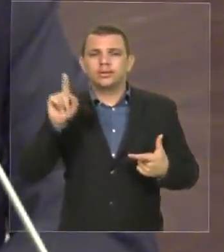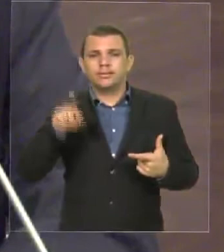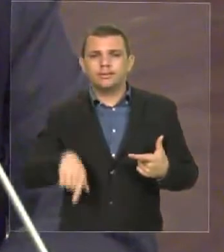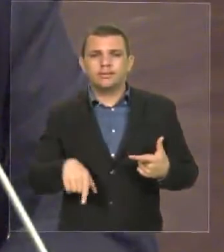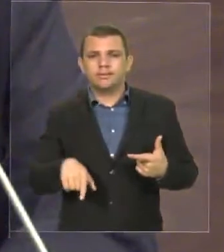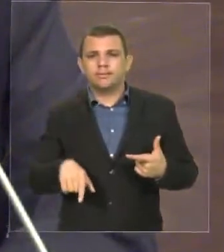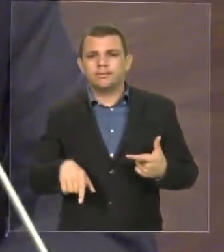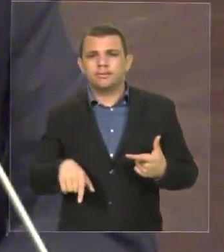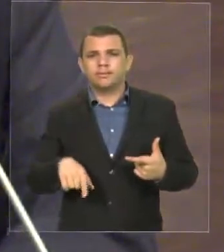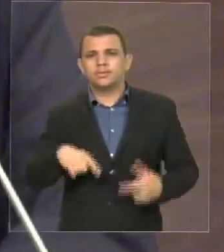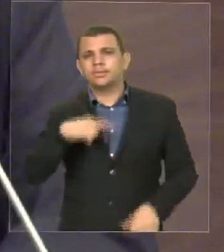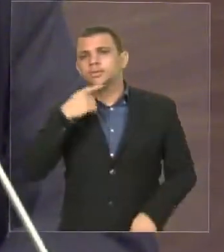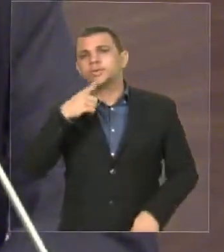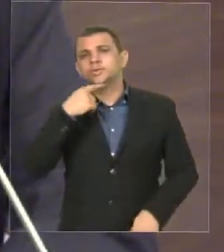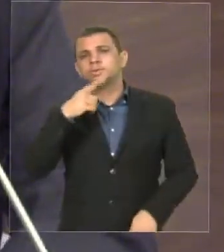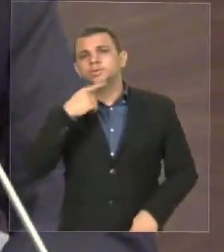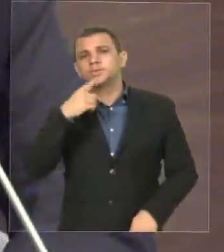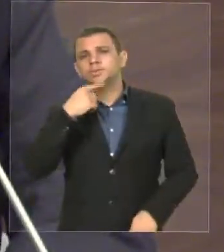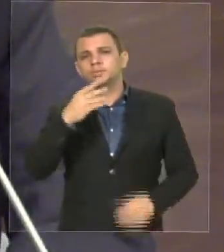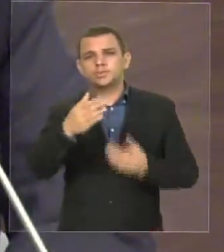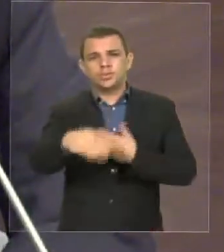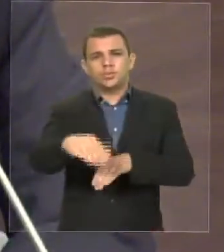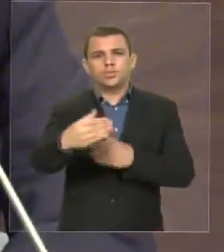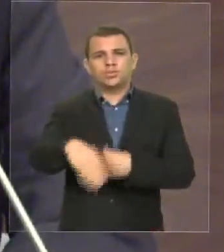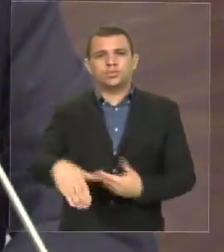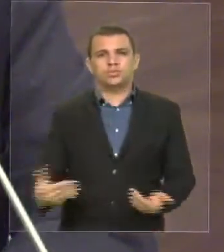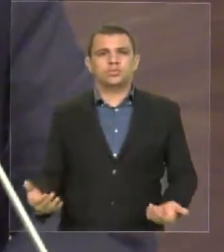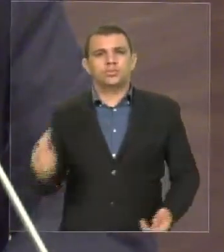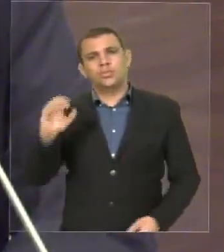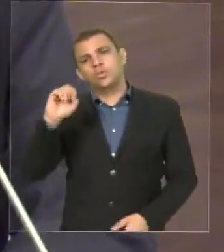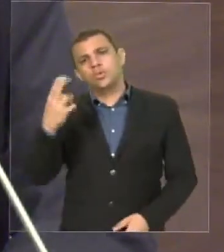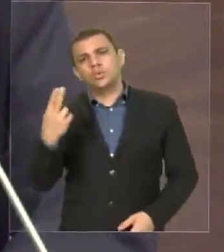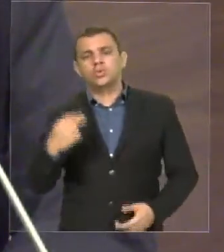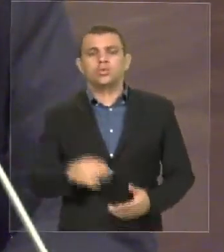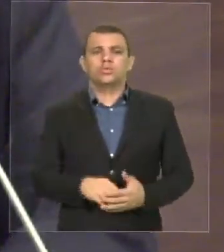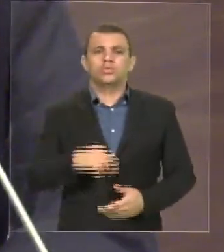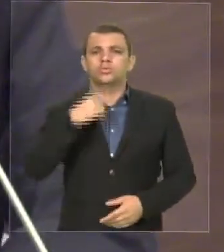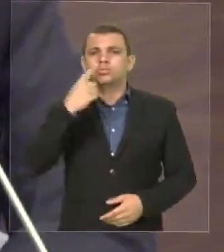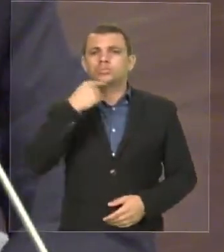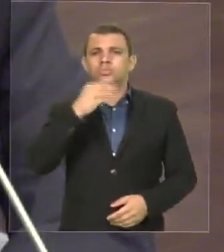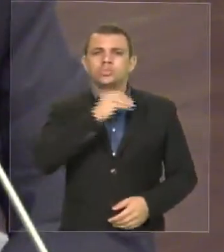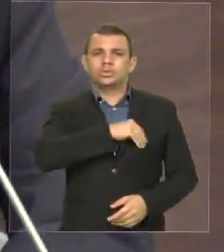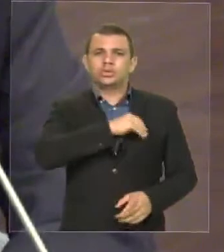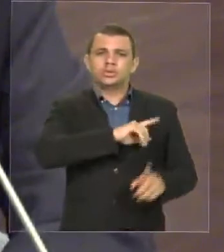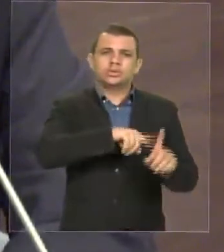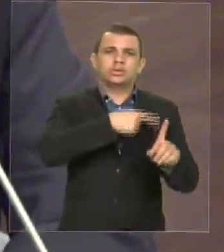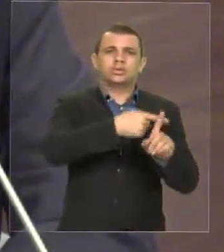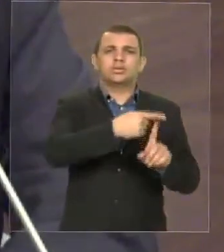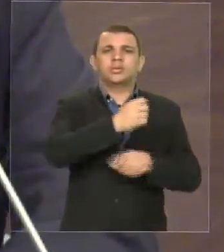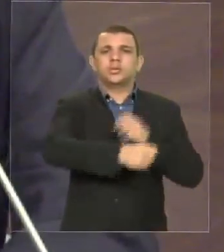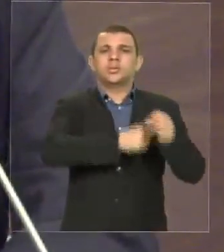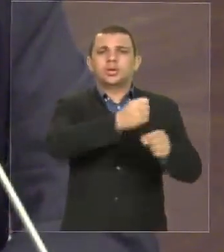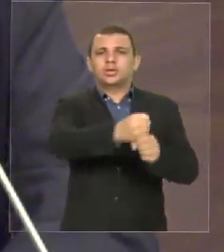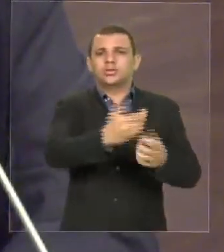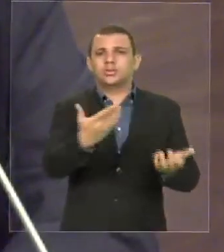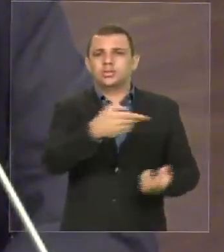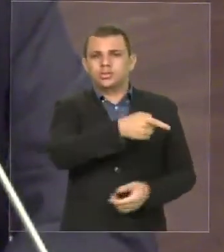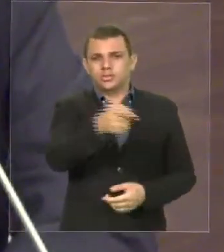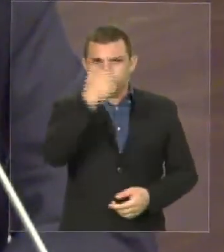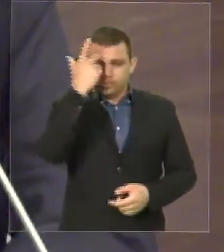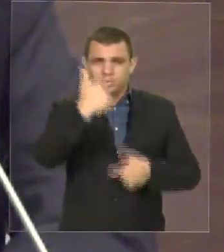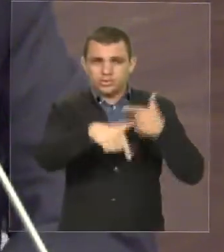poder fazer concurso público ou dar aumento para o ano aos funcionários